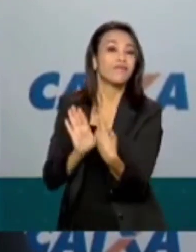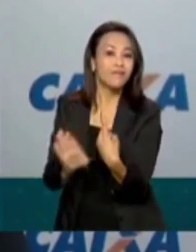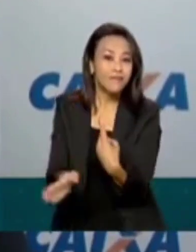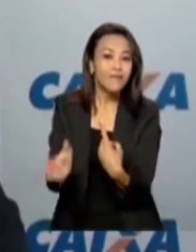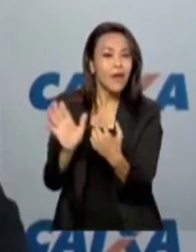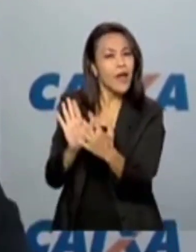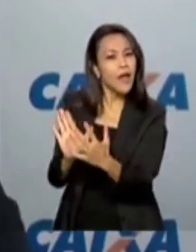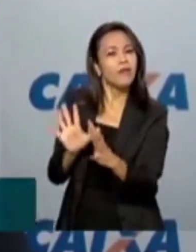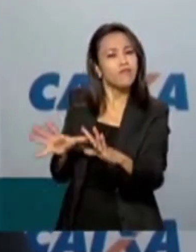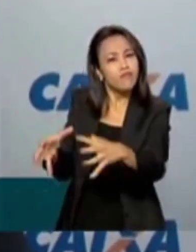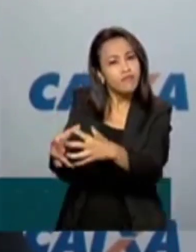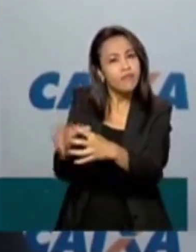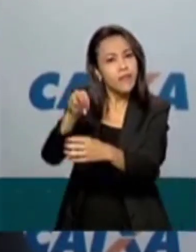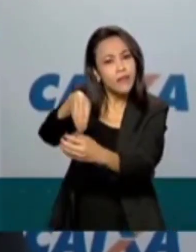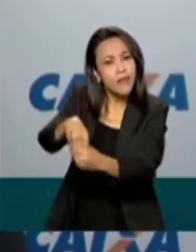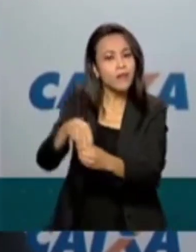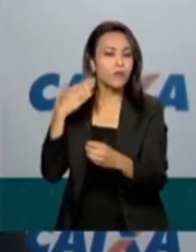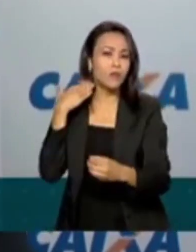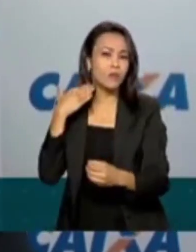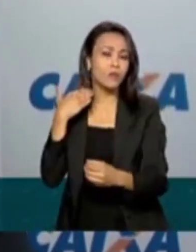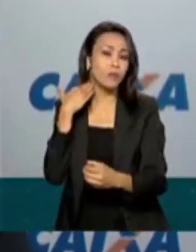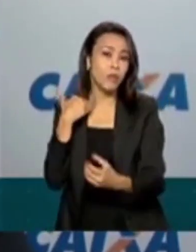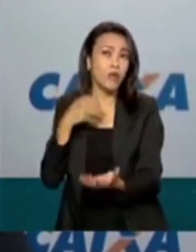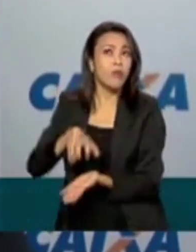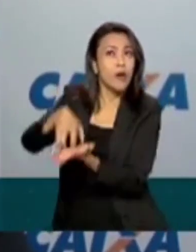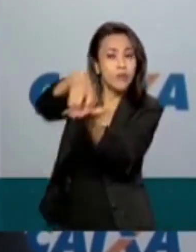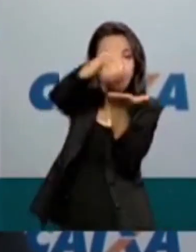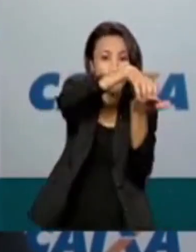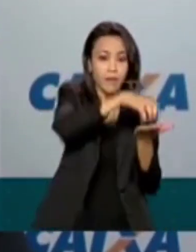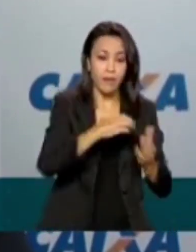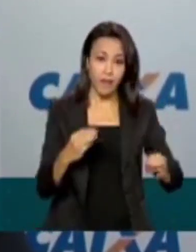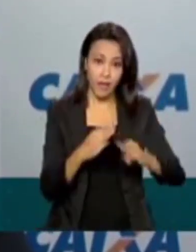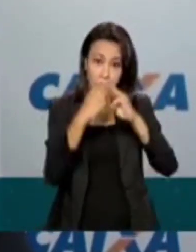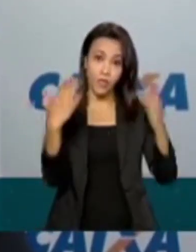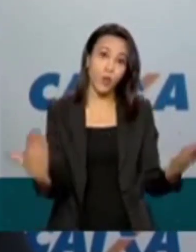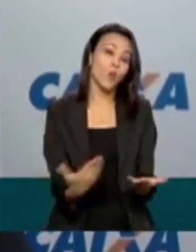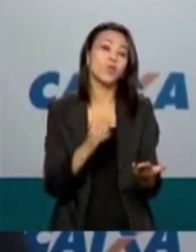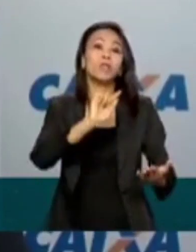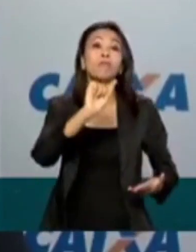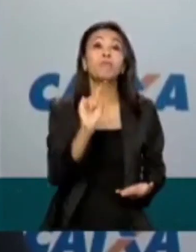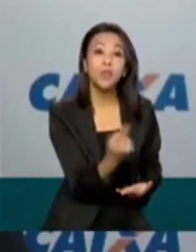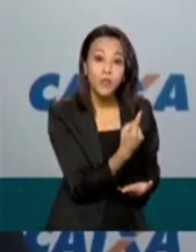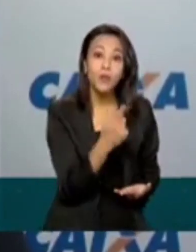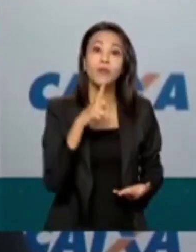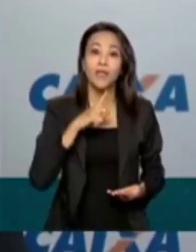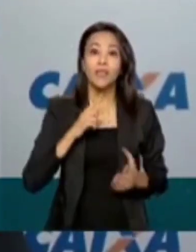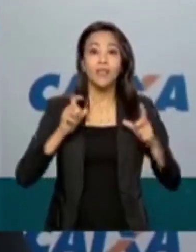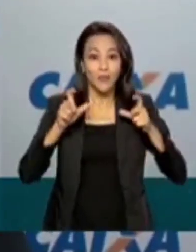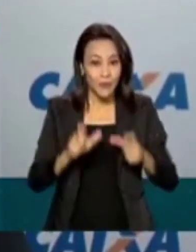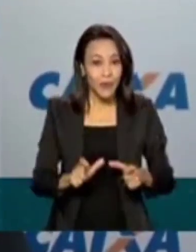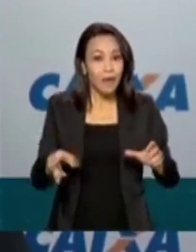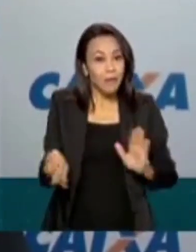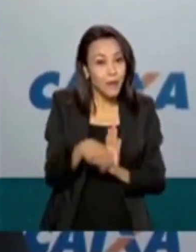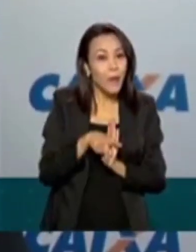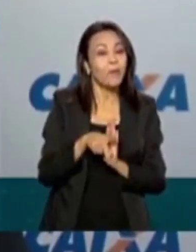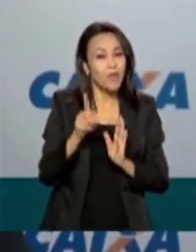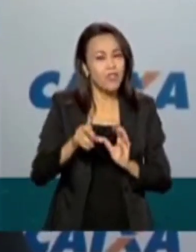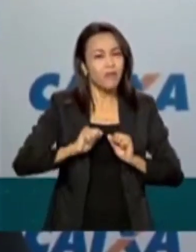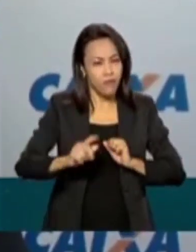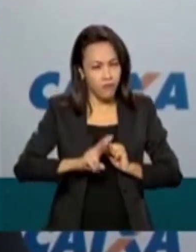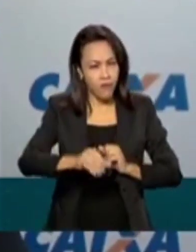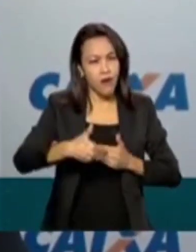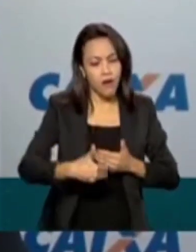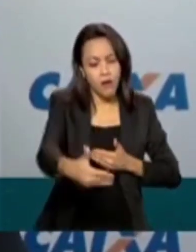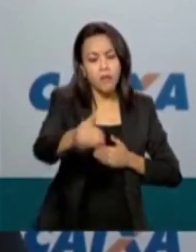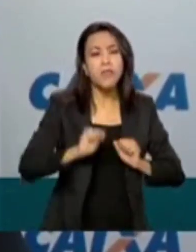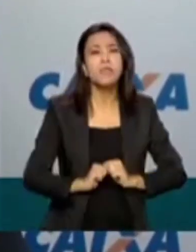reservado dentro das nossas agências. Hoje, nós já temos cerca de mil agências com esses espaços e vamos expandir isso para a totalidade das